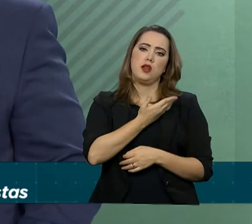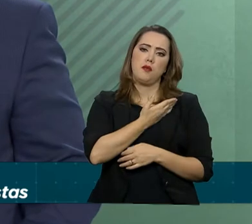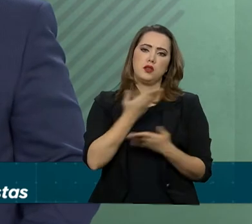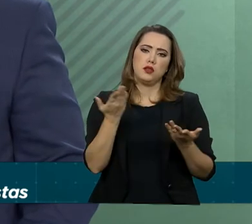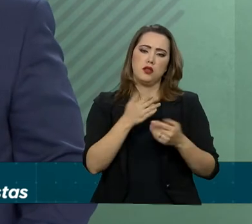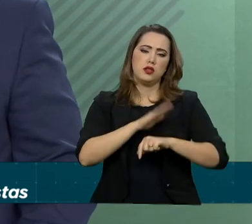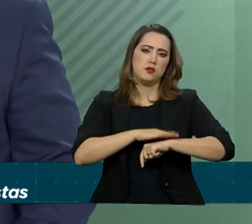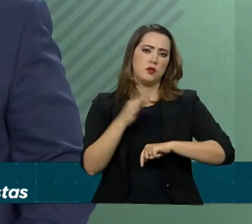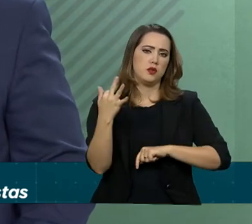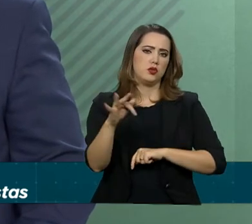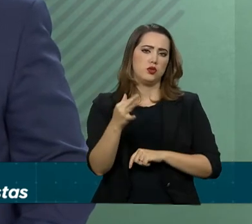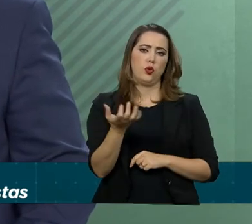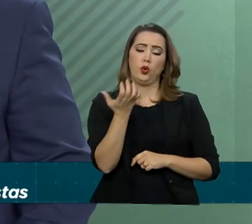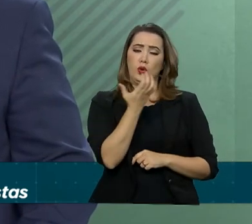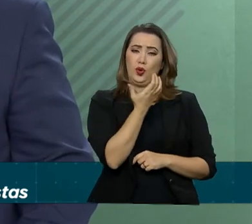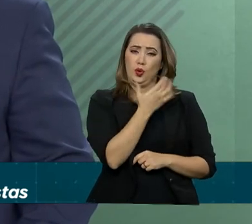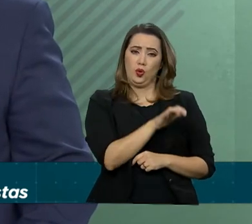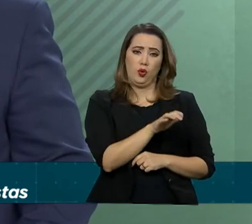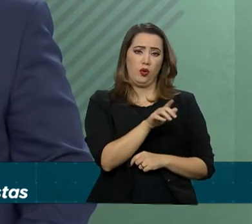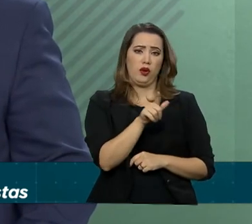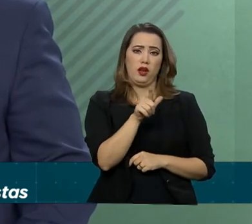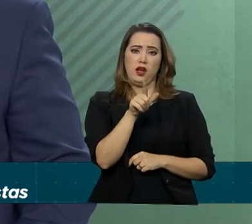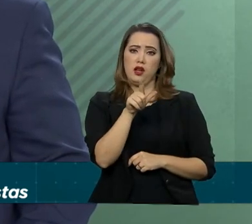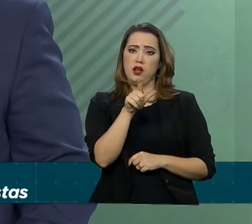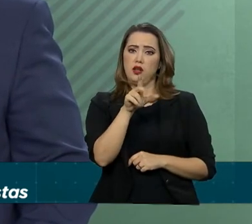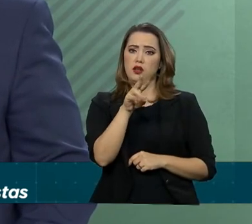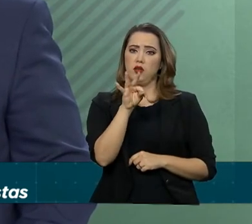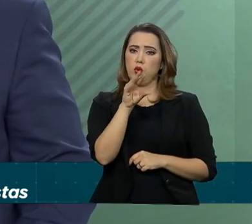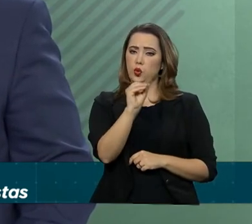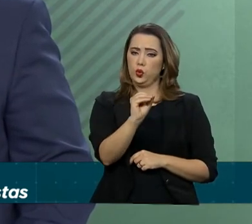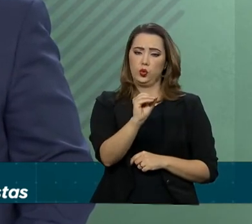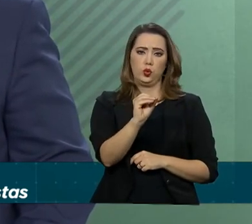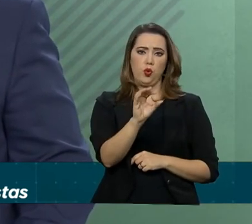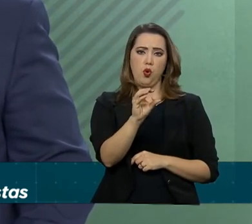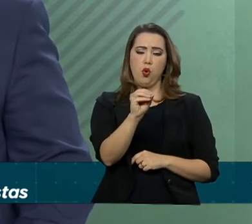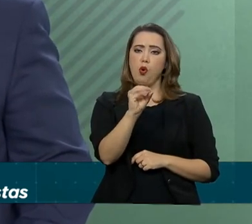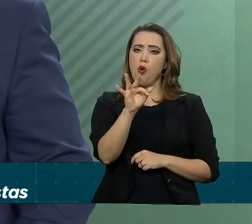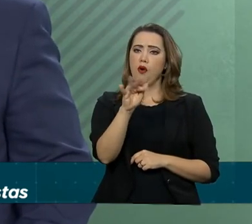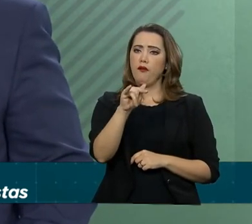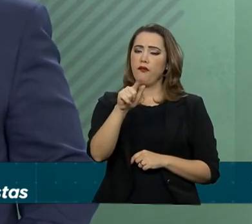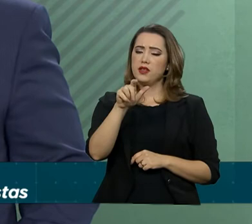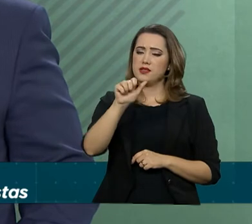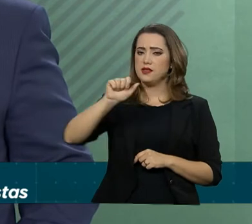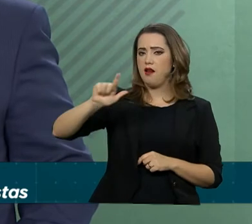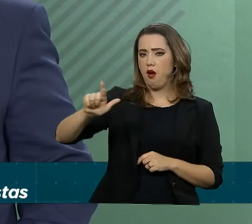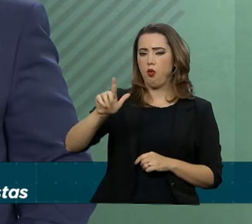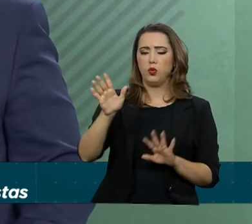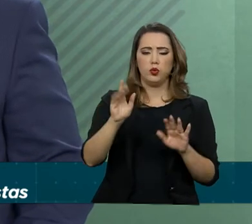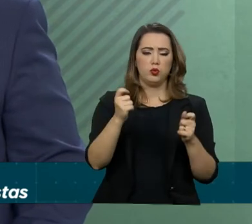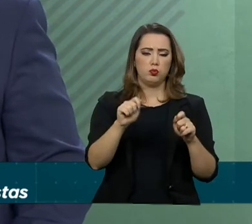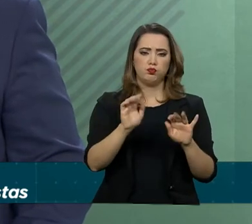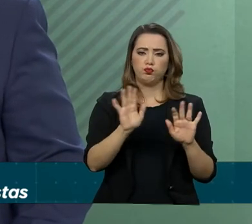oficial pelo fato da perda do passamento do nosso estimado João Gilberto.